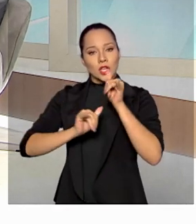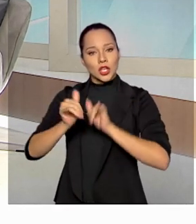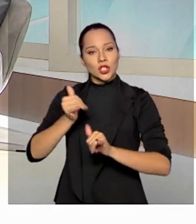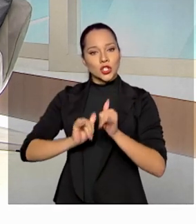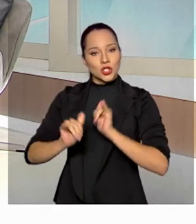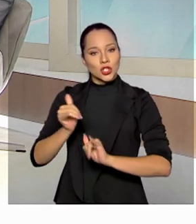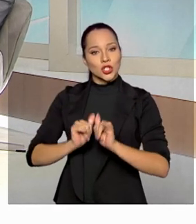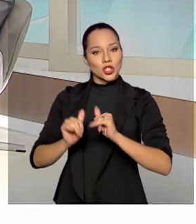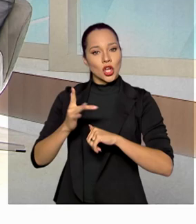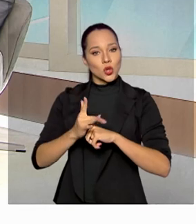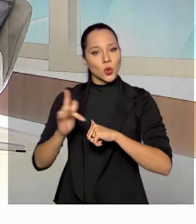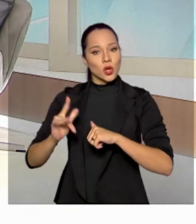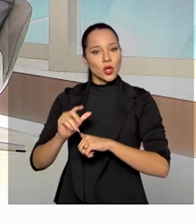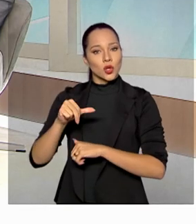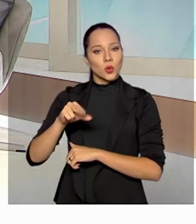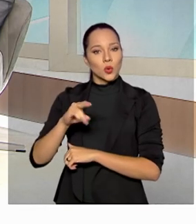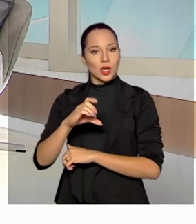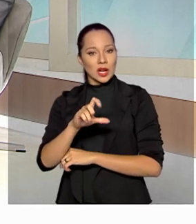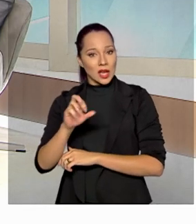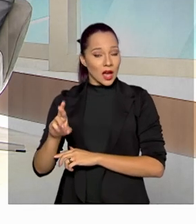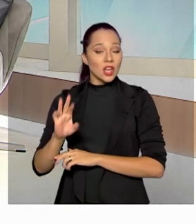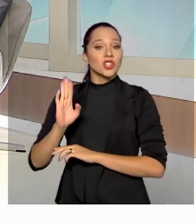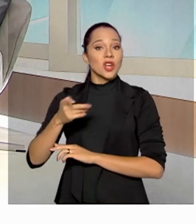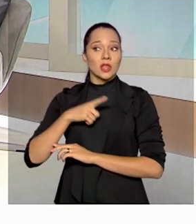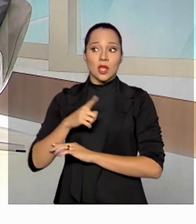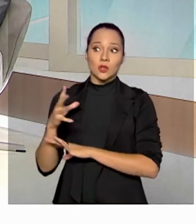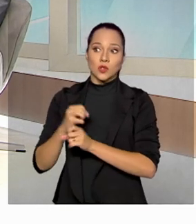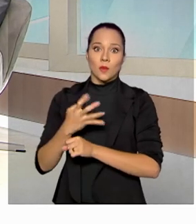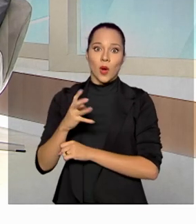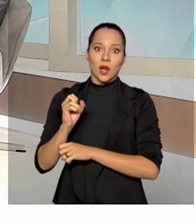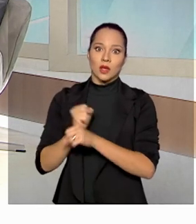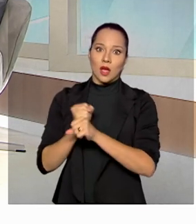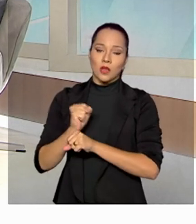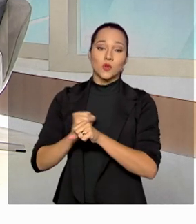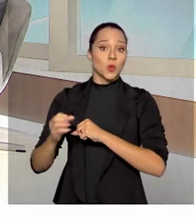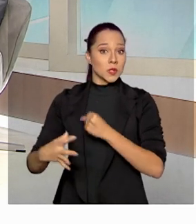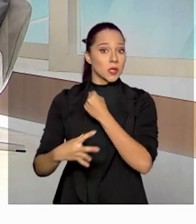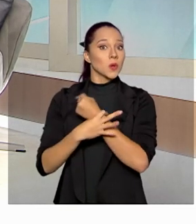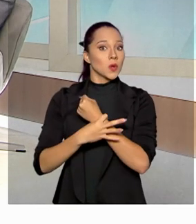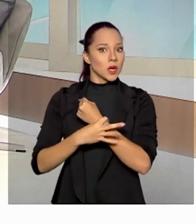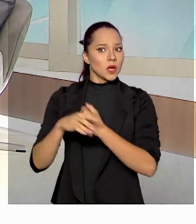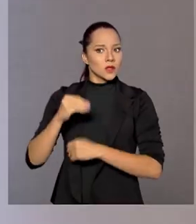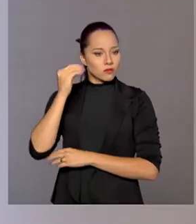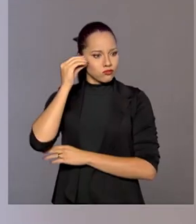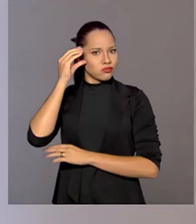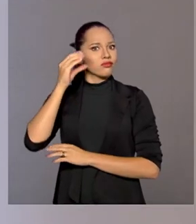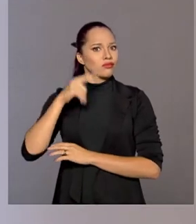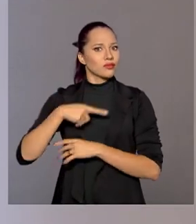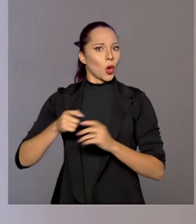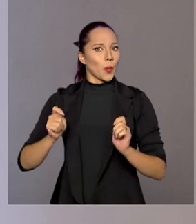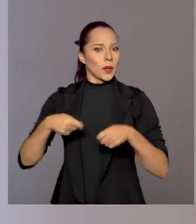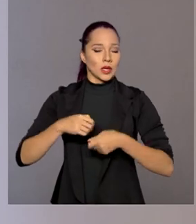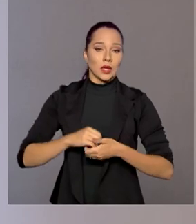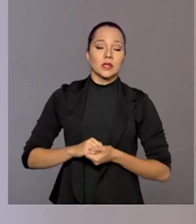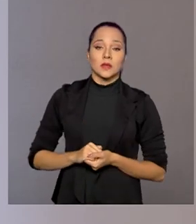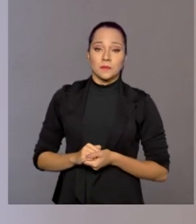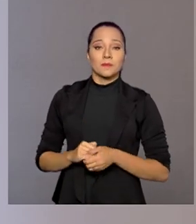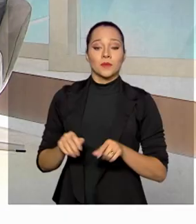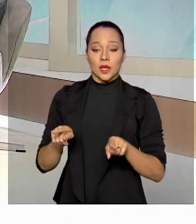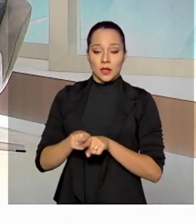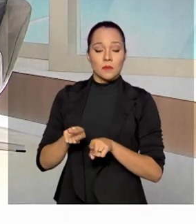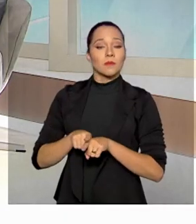operamos usinas nucleares há 40 anos, com segurança e com reconhecida competência, e também